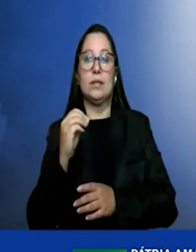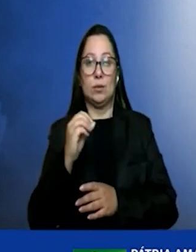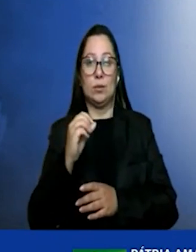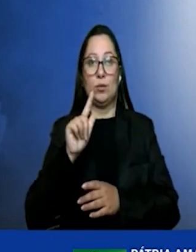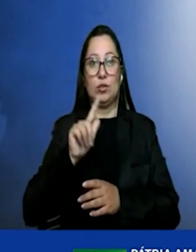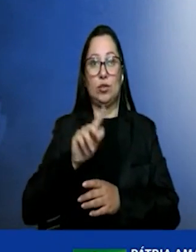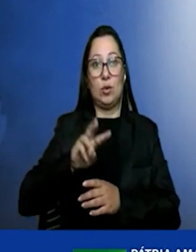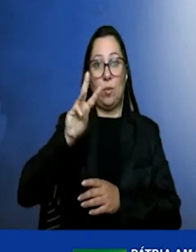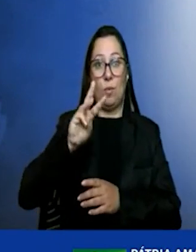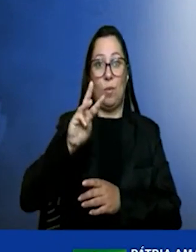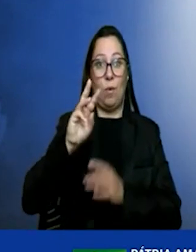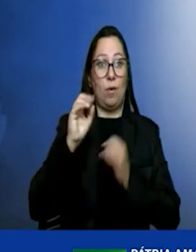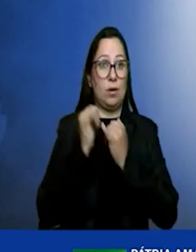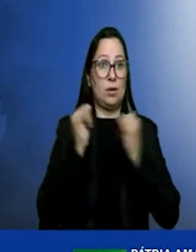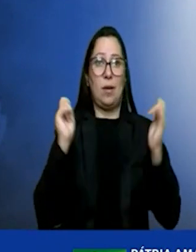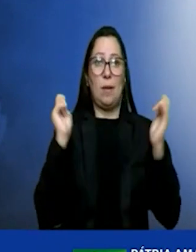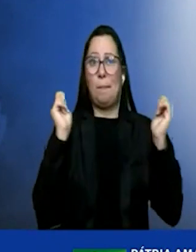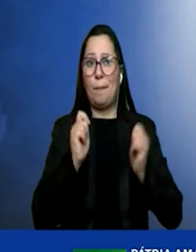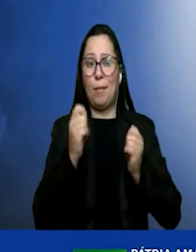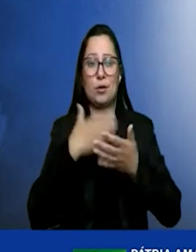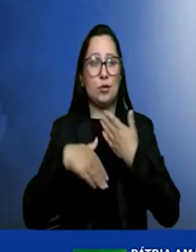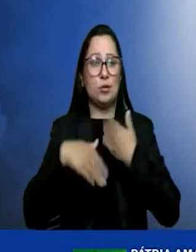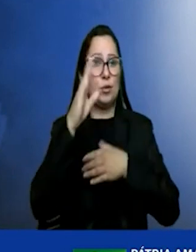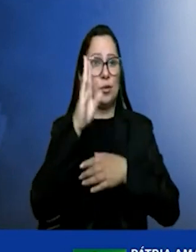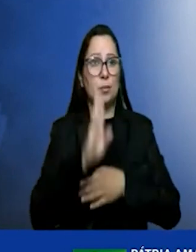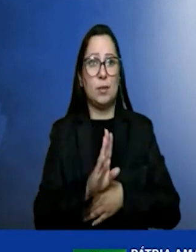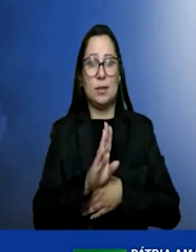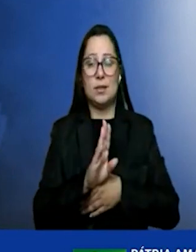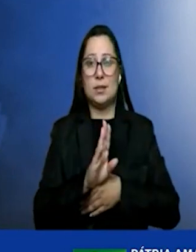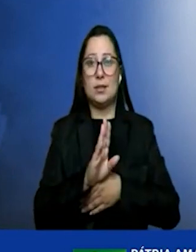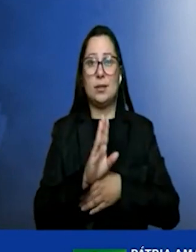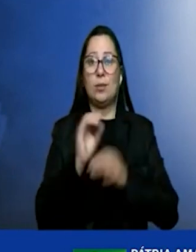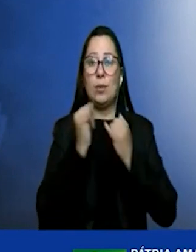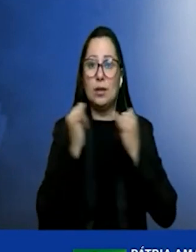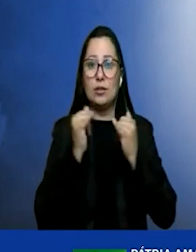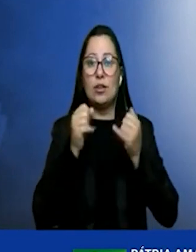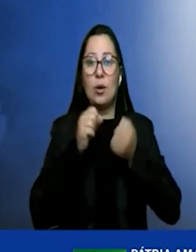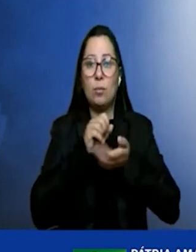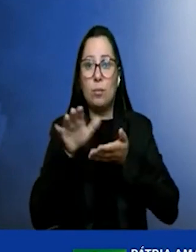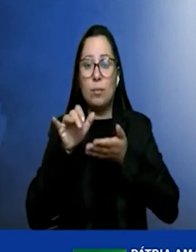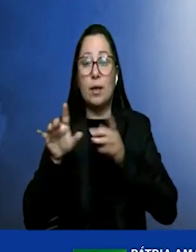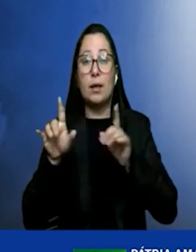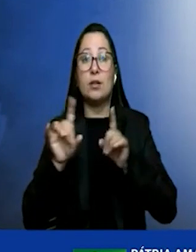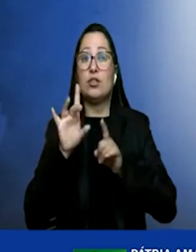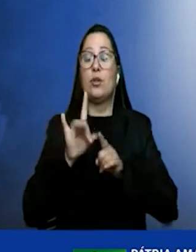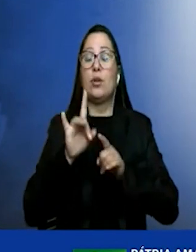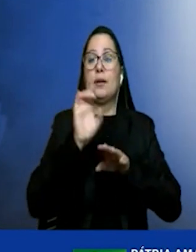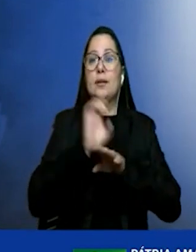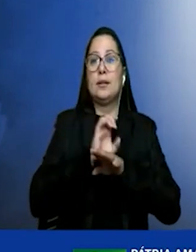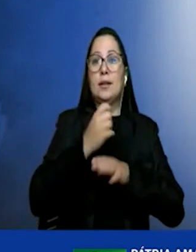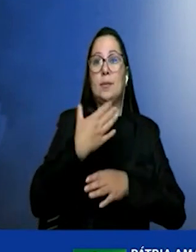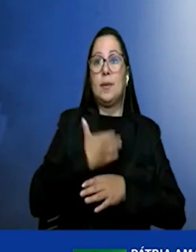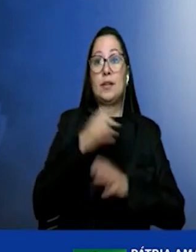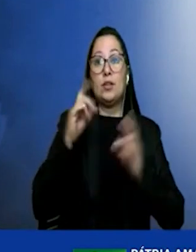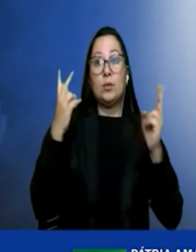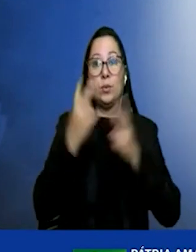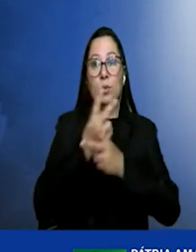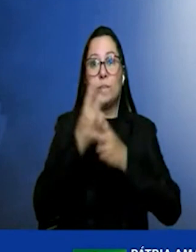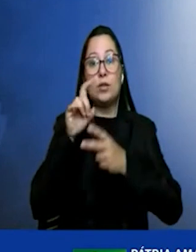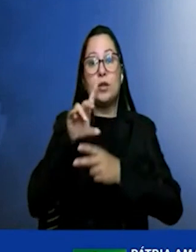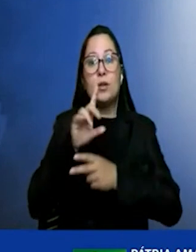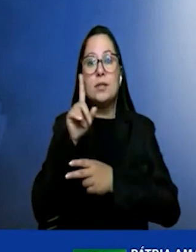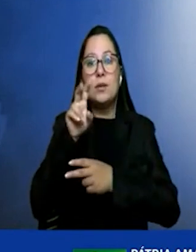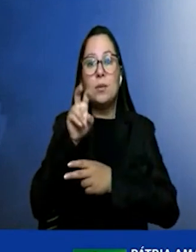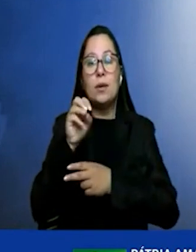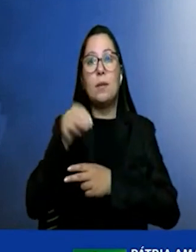pendurar o Brasil inteiro só no estado da Bahia só em eólica e somente a 150 metros de altura e a tecnologia está